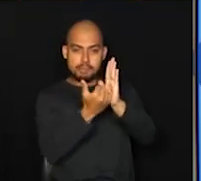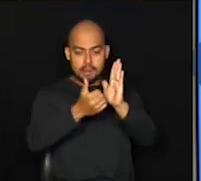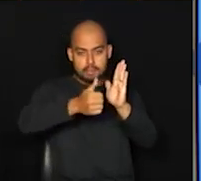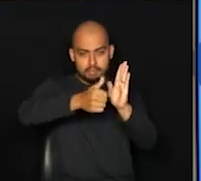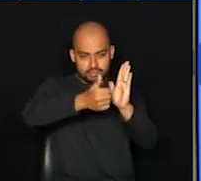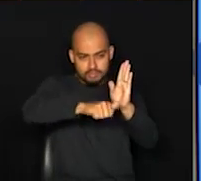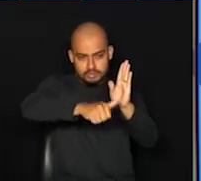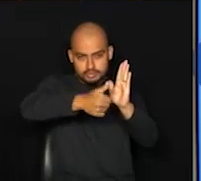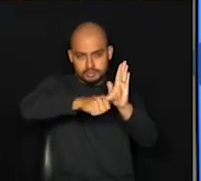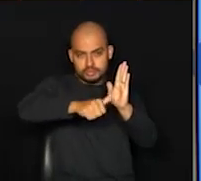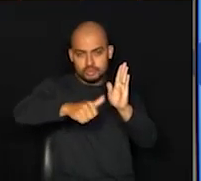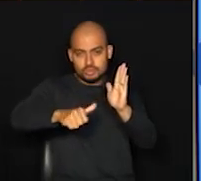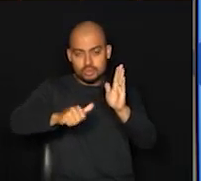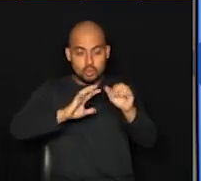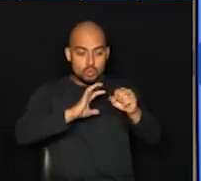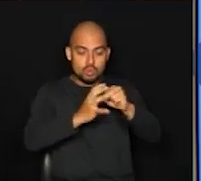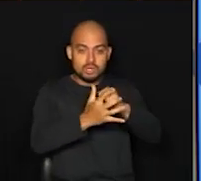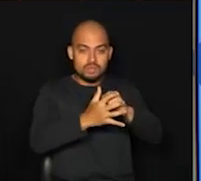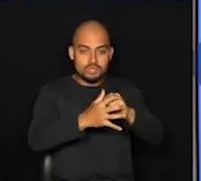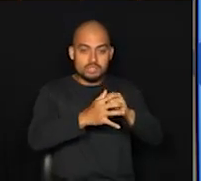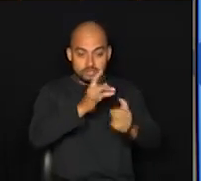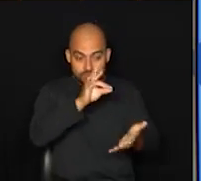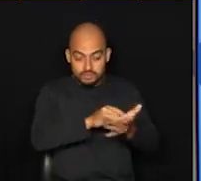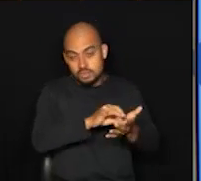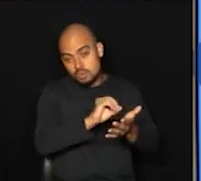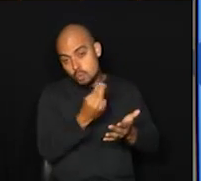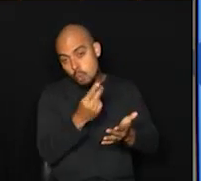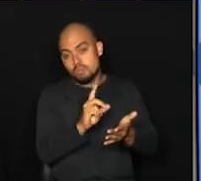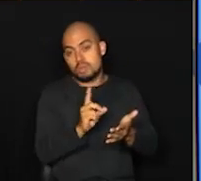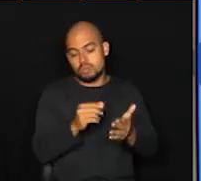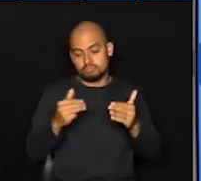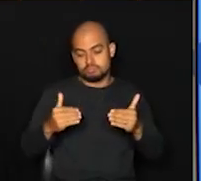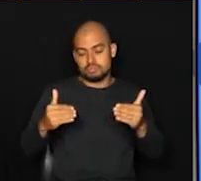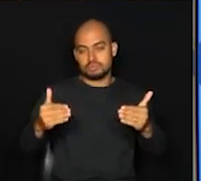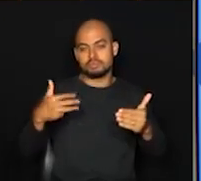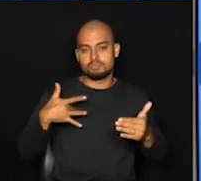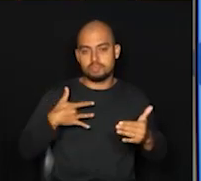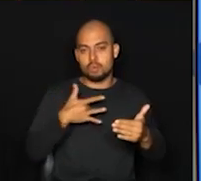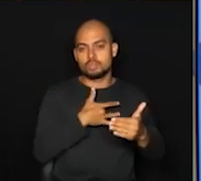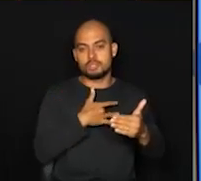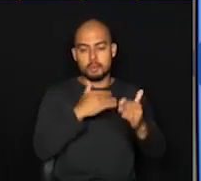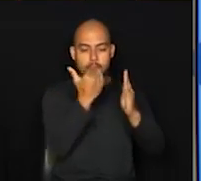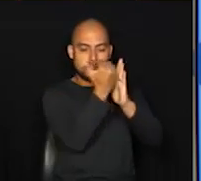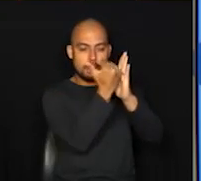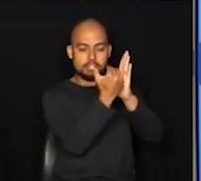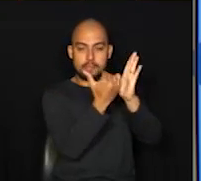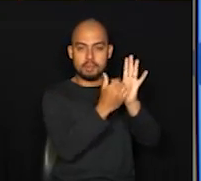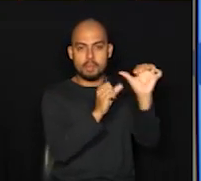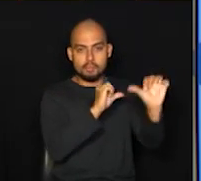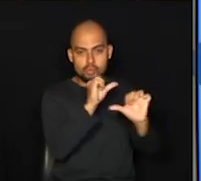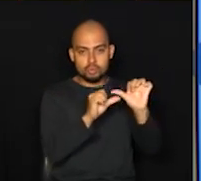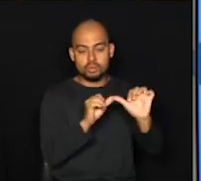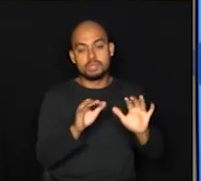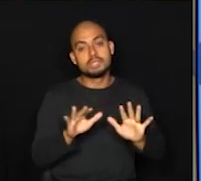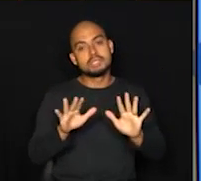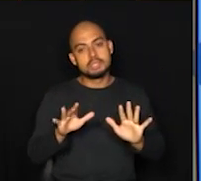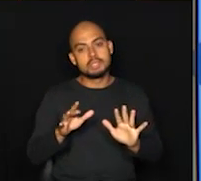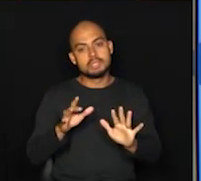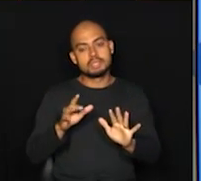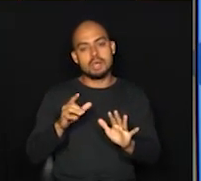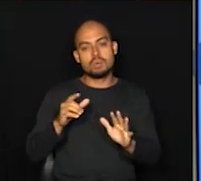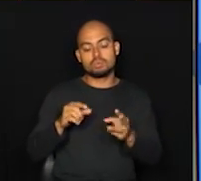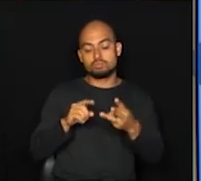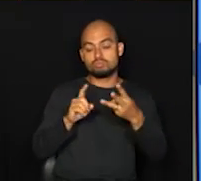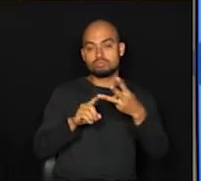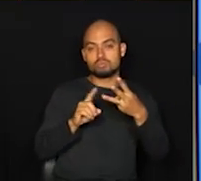por Covid ou não foram mudados pelo Ministério da Saúde. Por isso que a gente computa agora esse óbito de um homem de